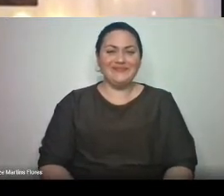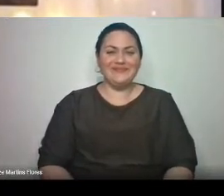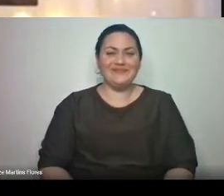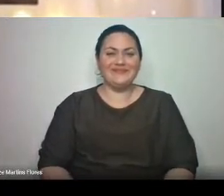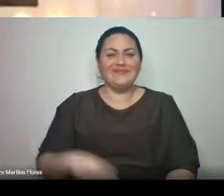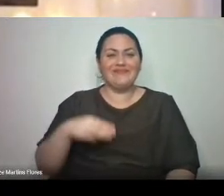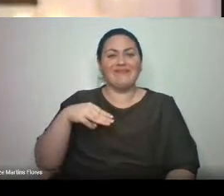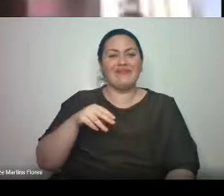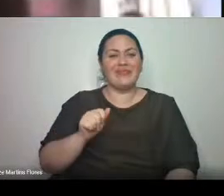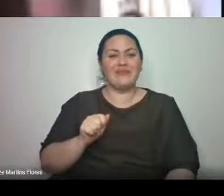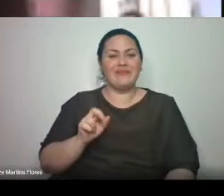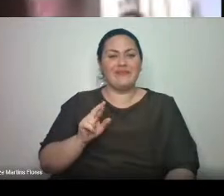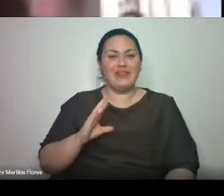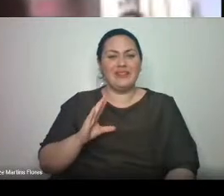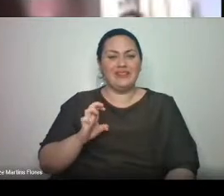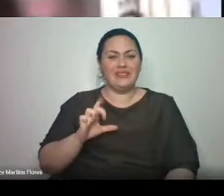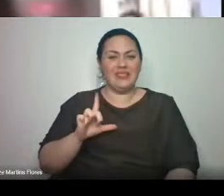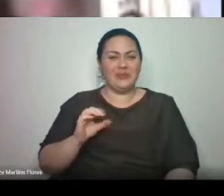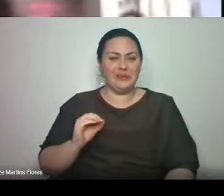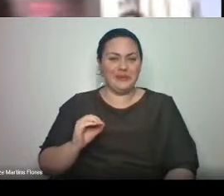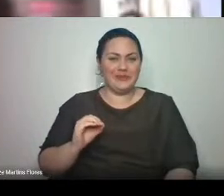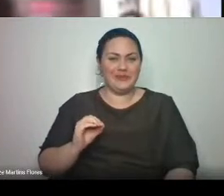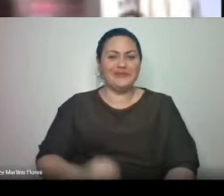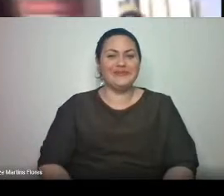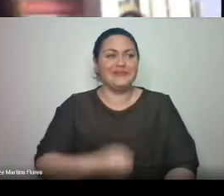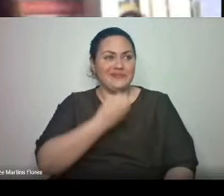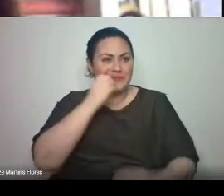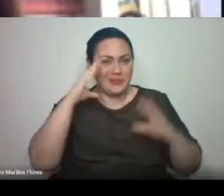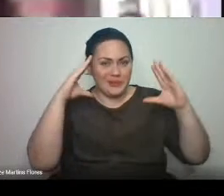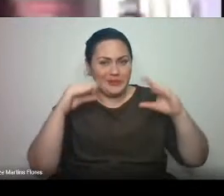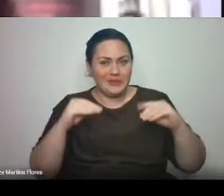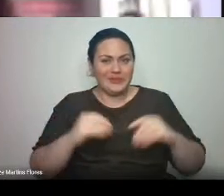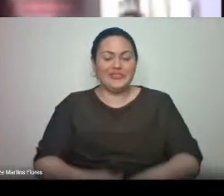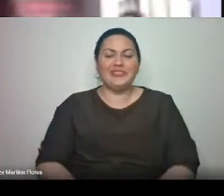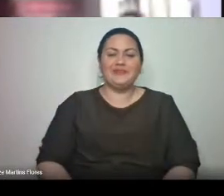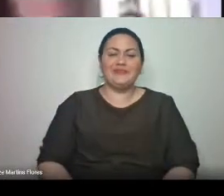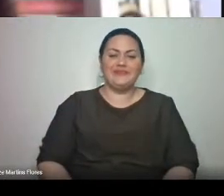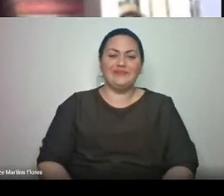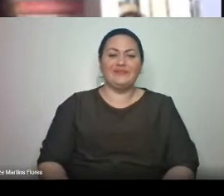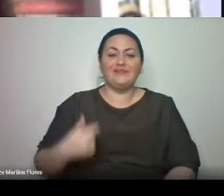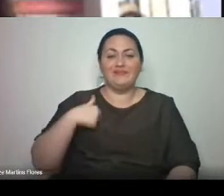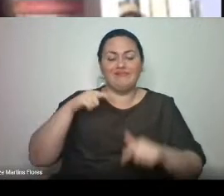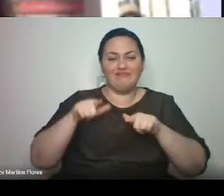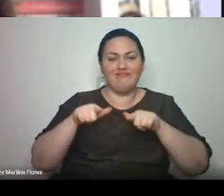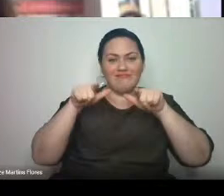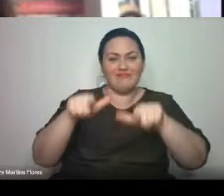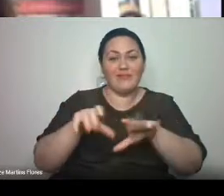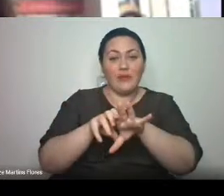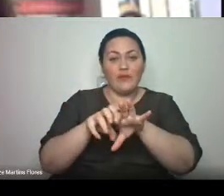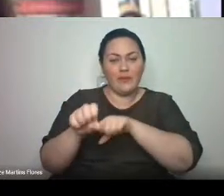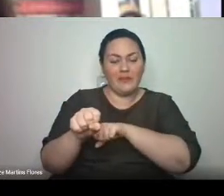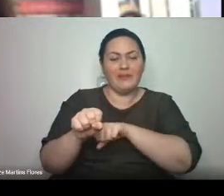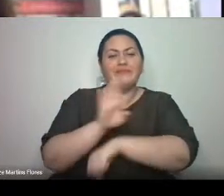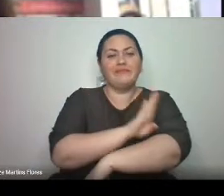Marcelo Kratz Mendes. Boa noite. Eu lhe concedo o grau de bacharel em gestão da